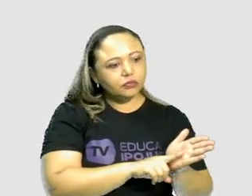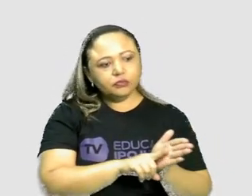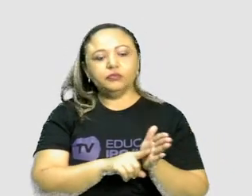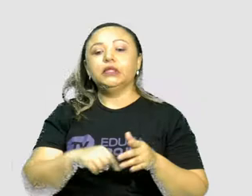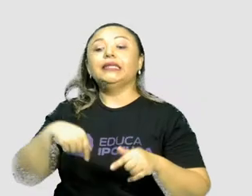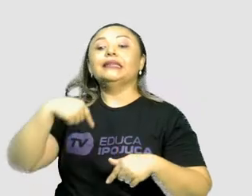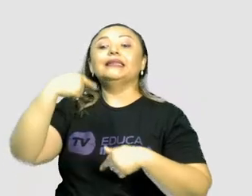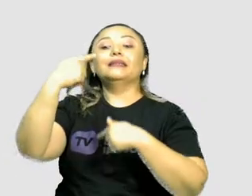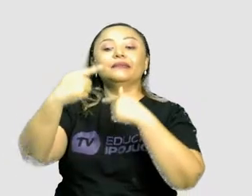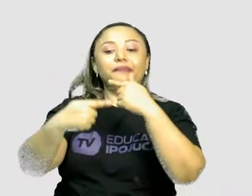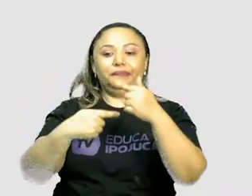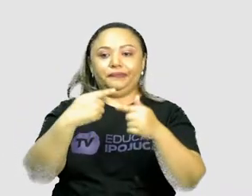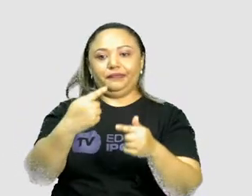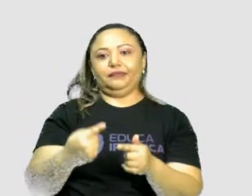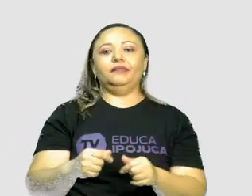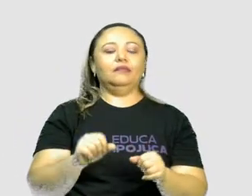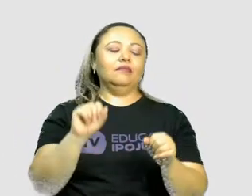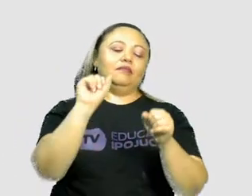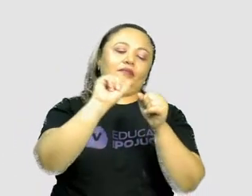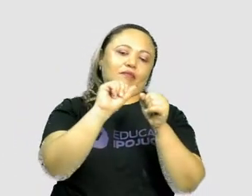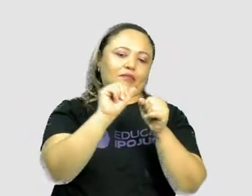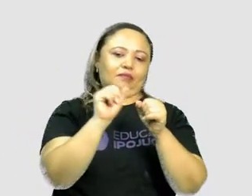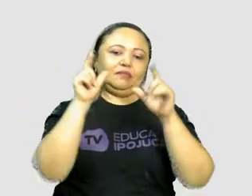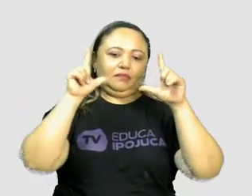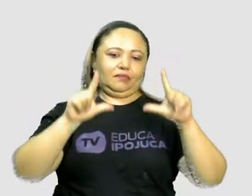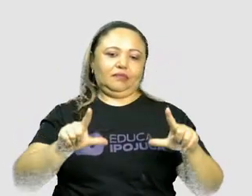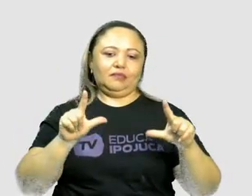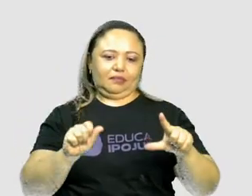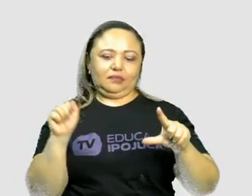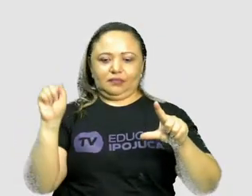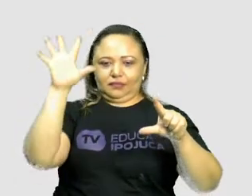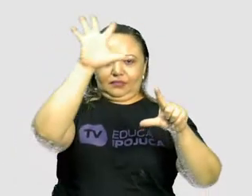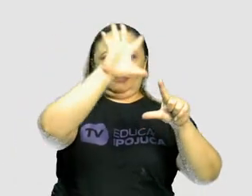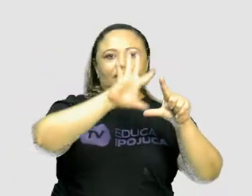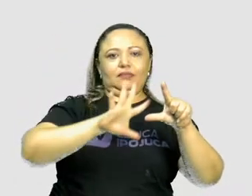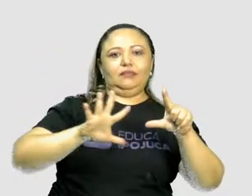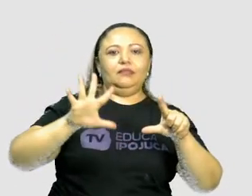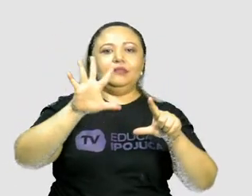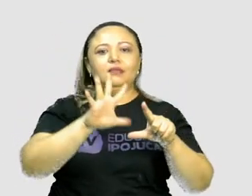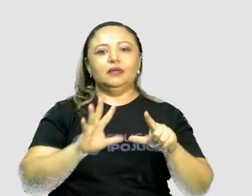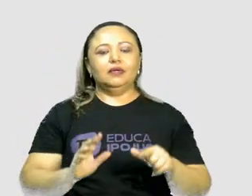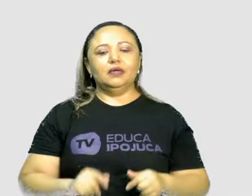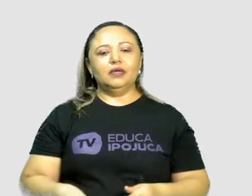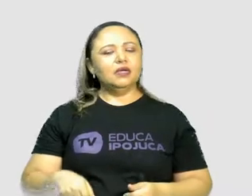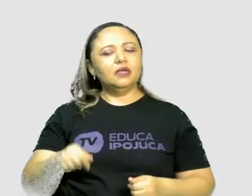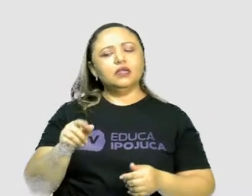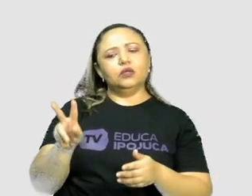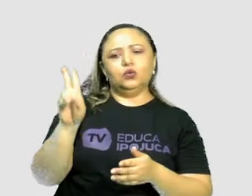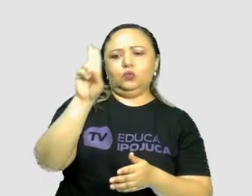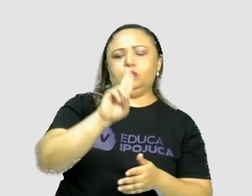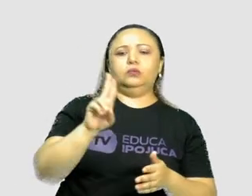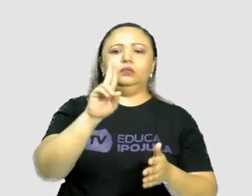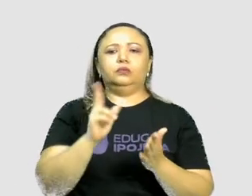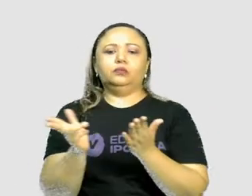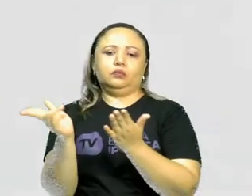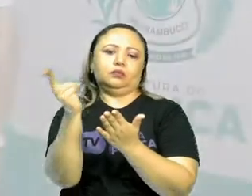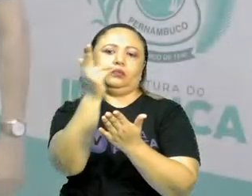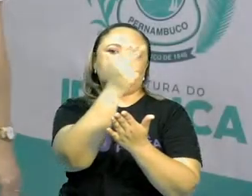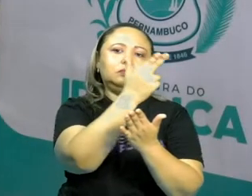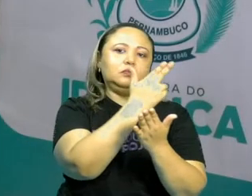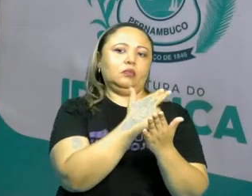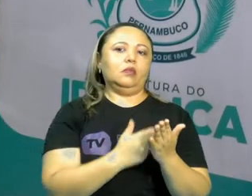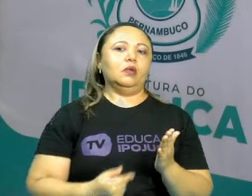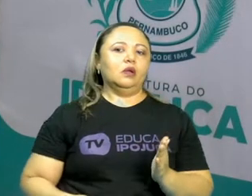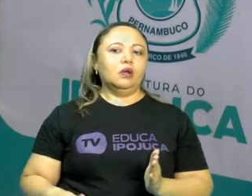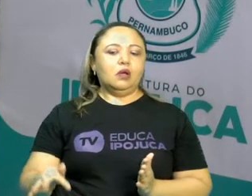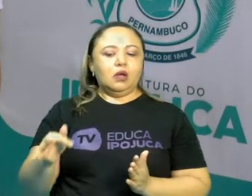charge. Então o chargista utiliza aí o desenho, a fala, a pesquisa para desenvolver